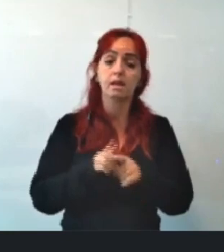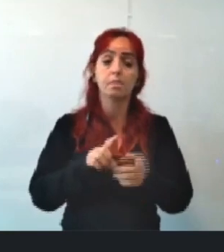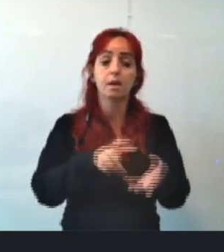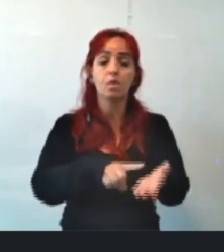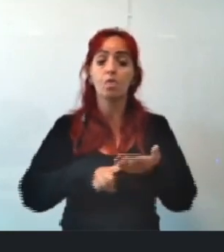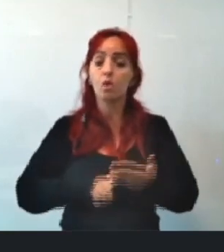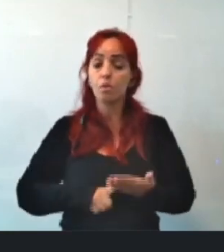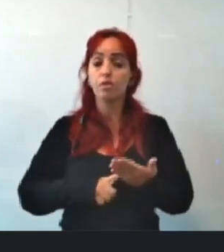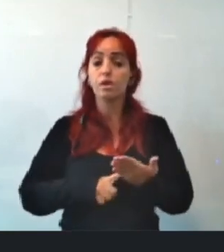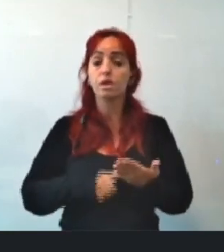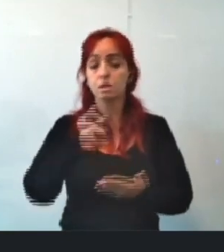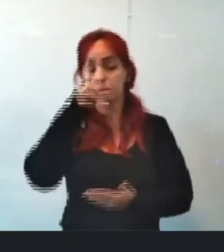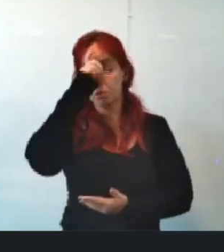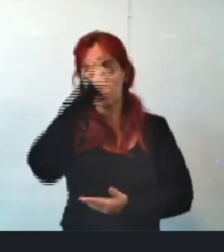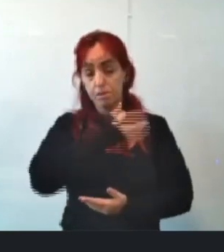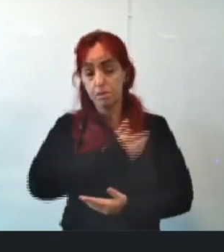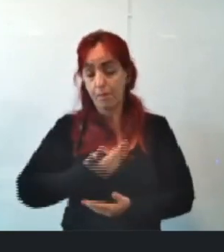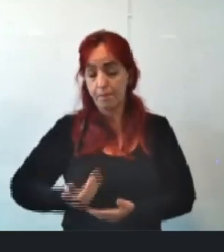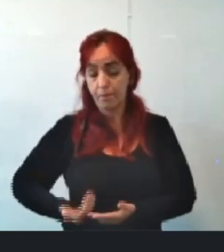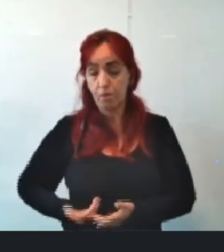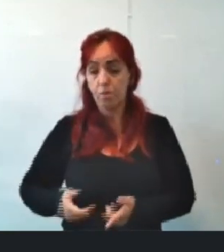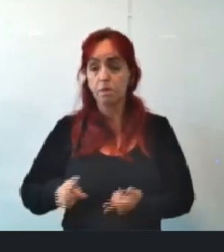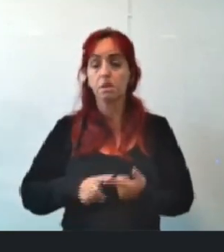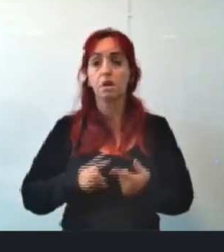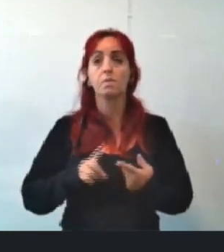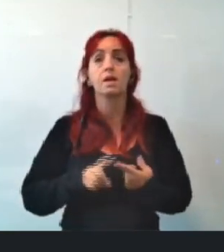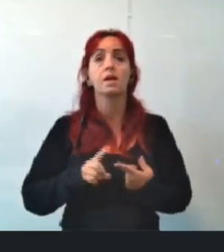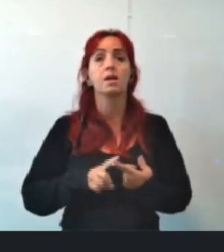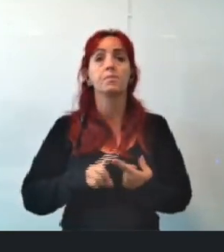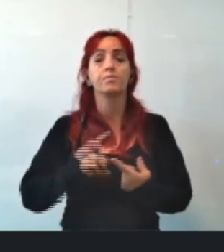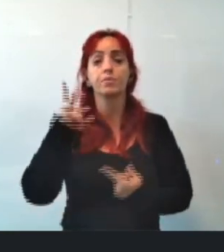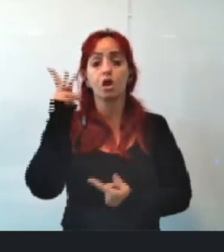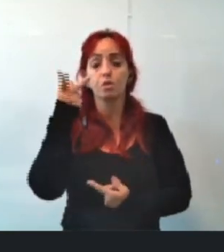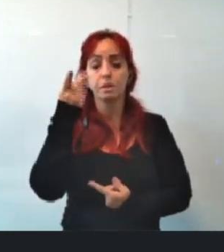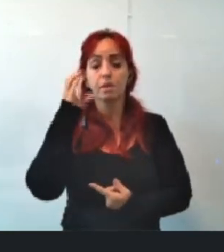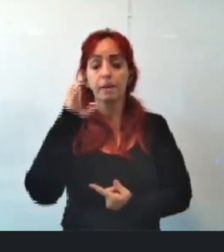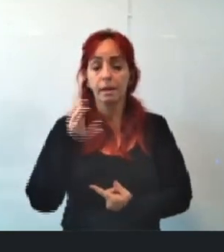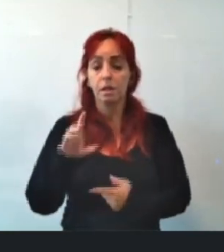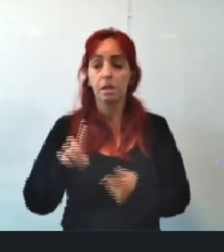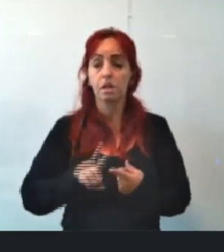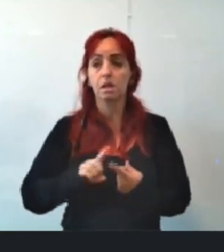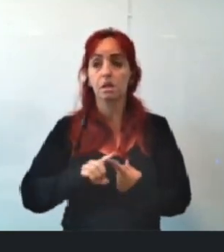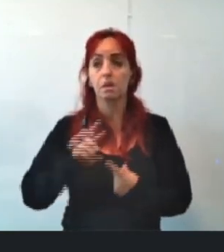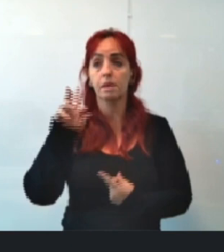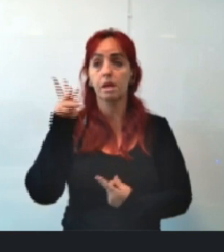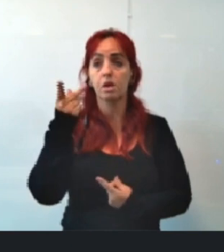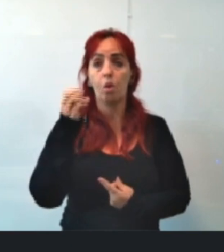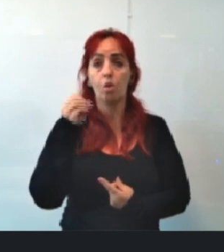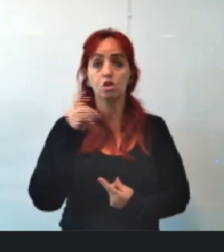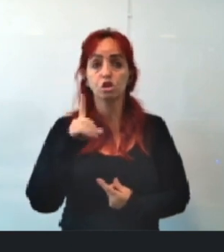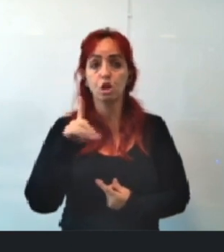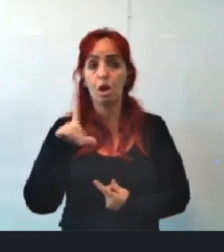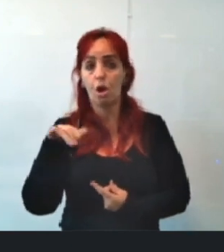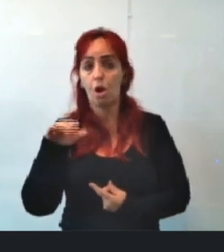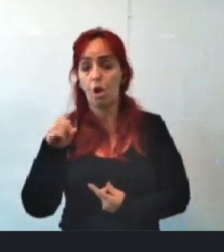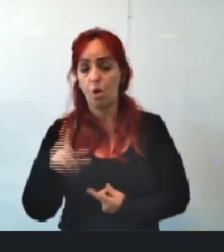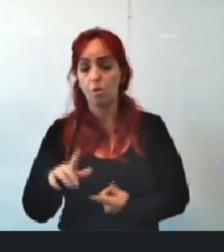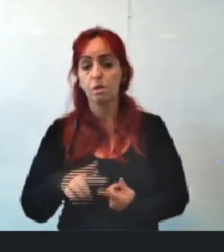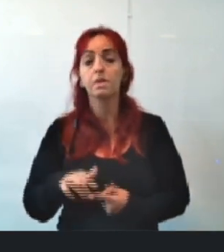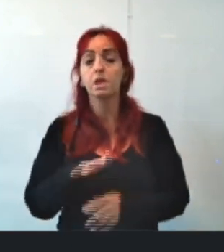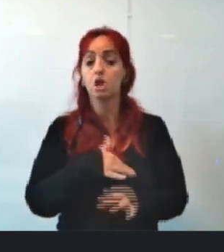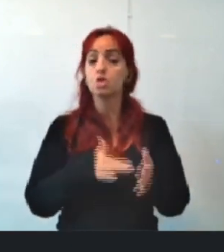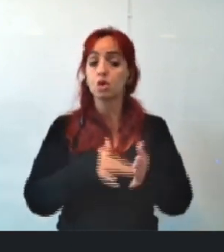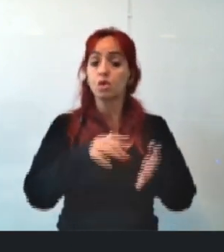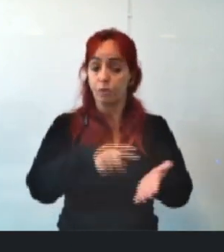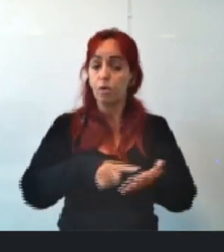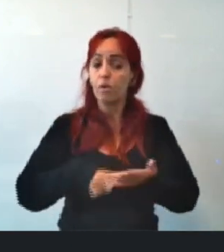hospitais que são públicos, sabe? Tipo os hospitais clínicos. Não, mas todos eles, todos eles foram convidados,